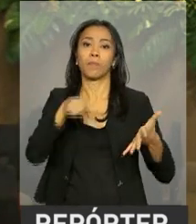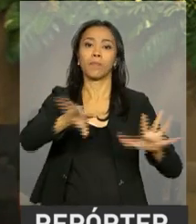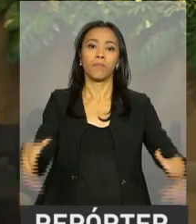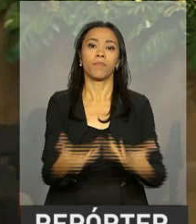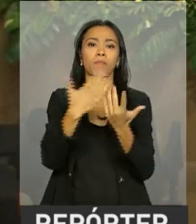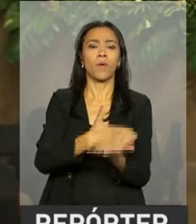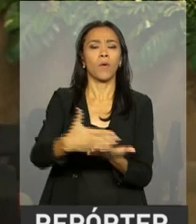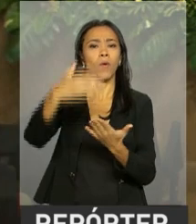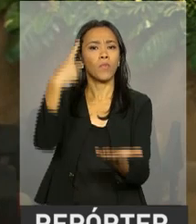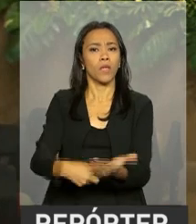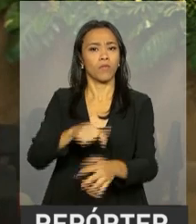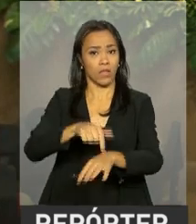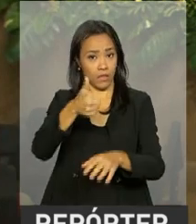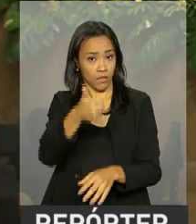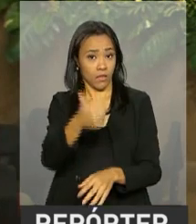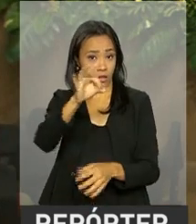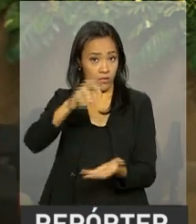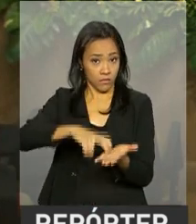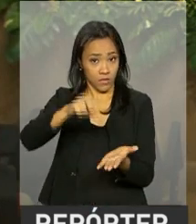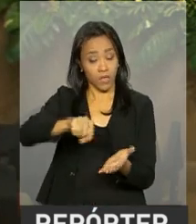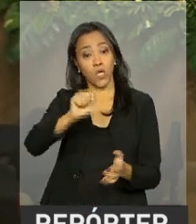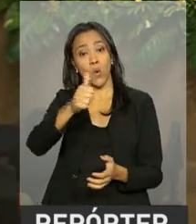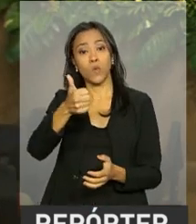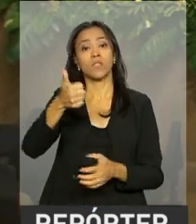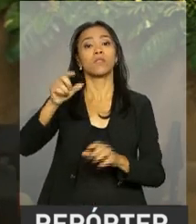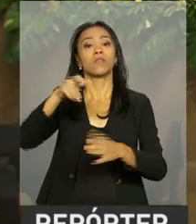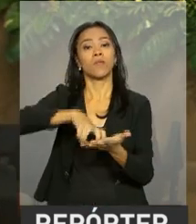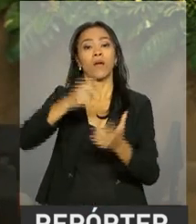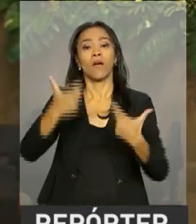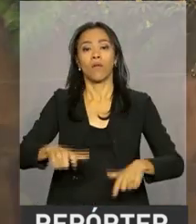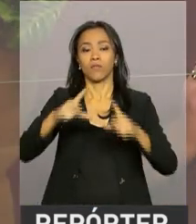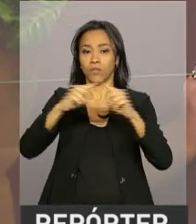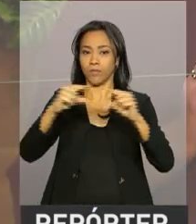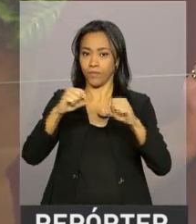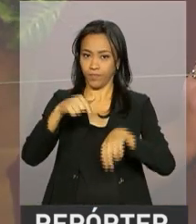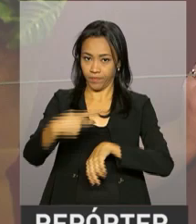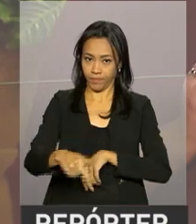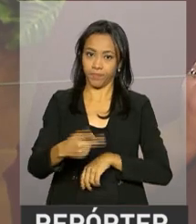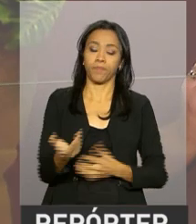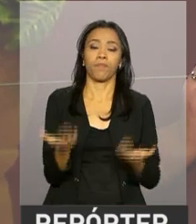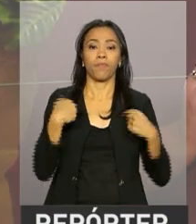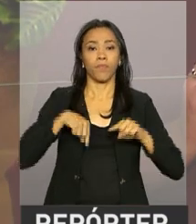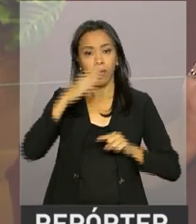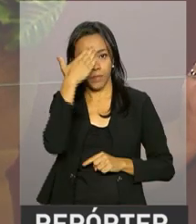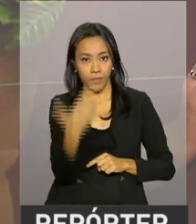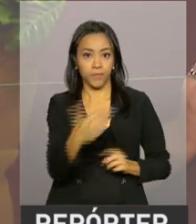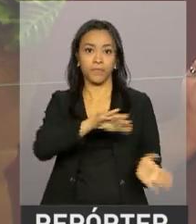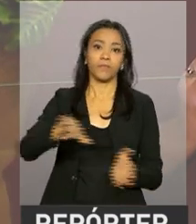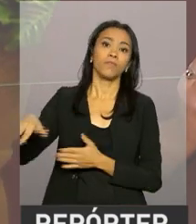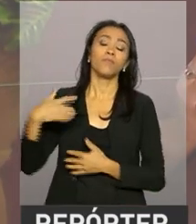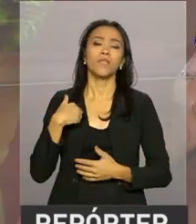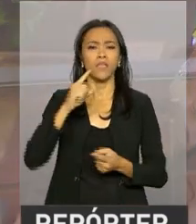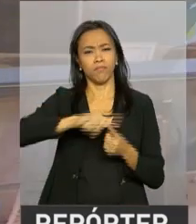da manhã aqui no horário de Alagoas, 11 horas da manhã no horário de Brasília. Leandro. Obrigado, Lona, pelas suas informações. E